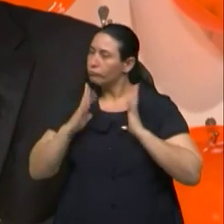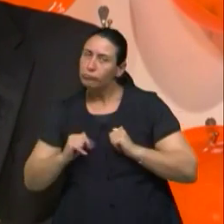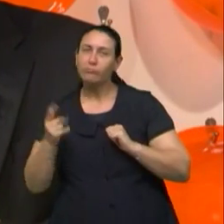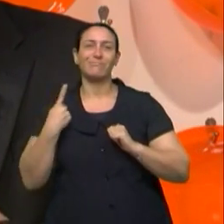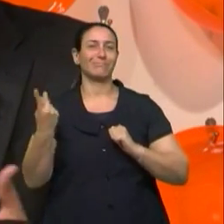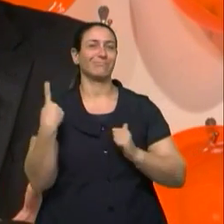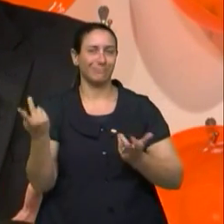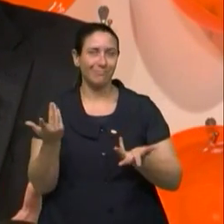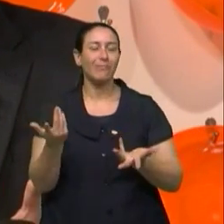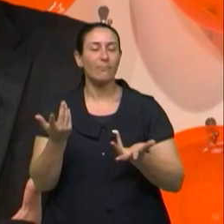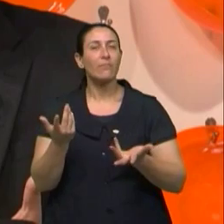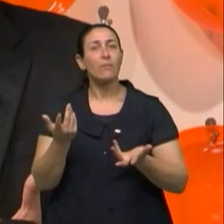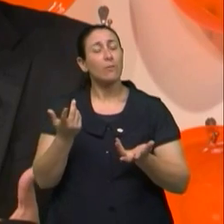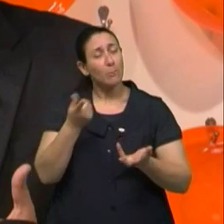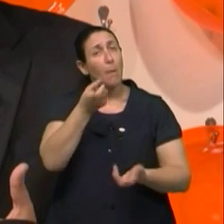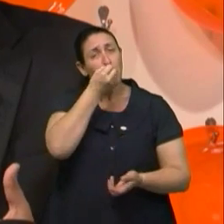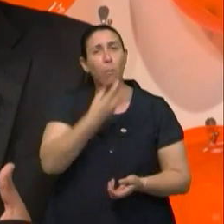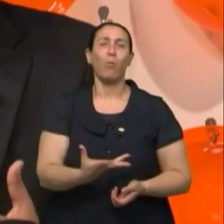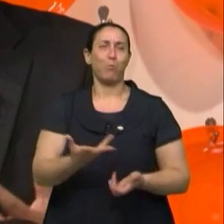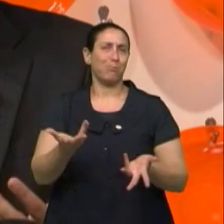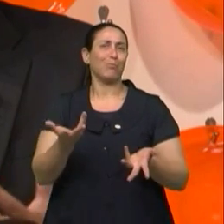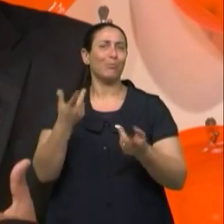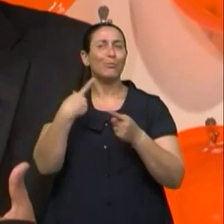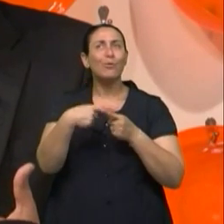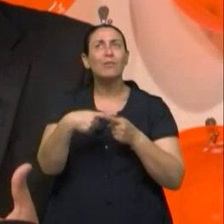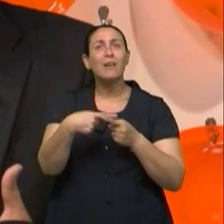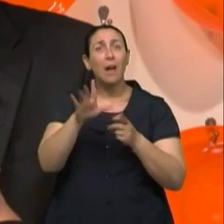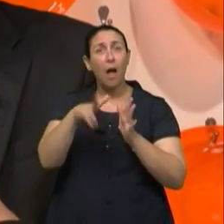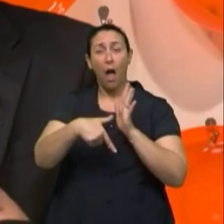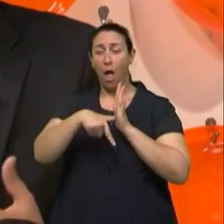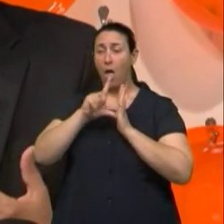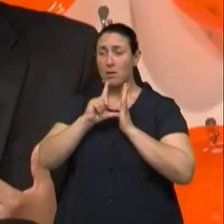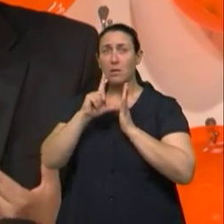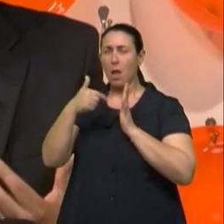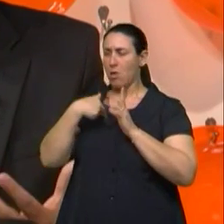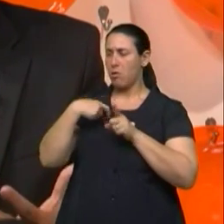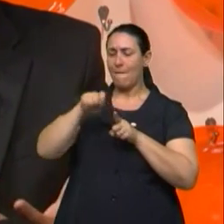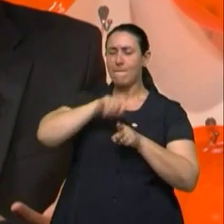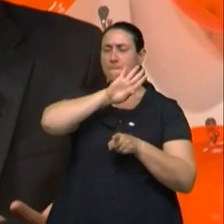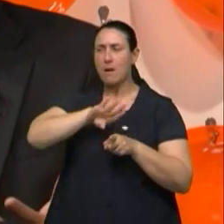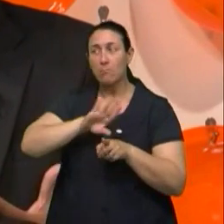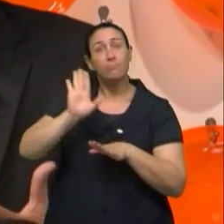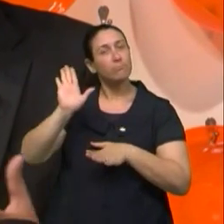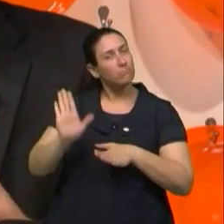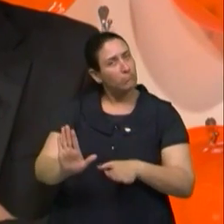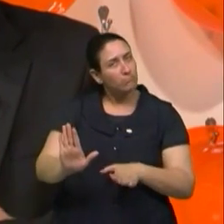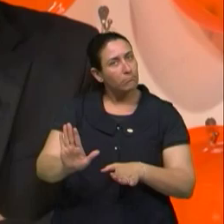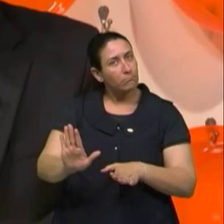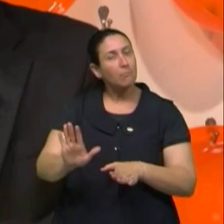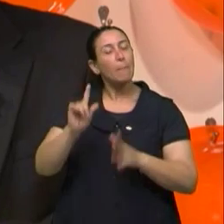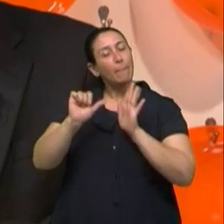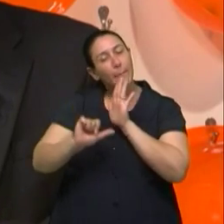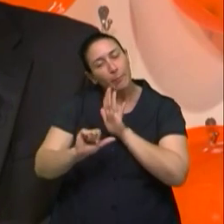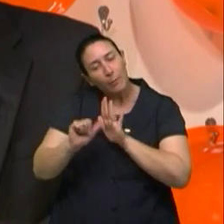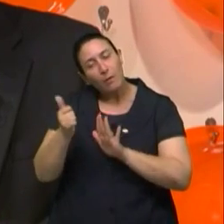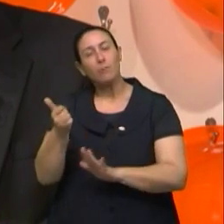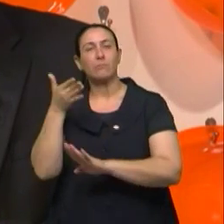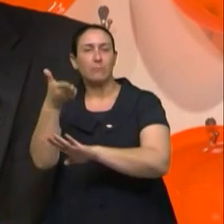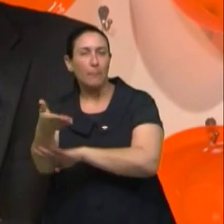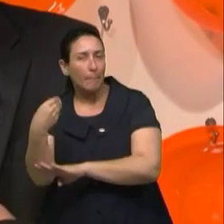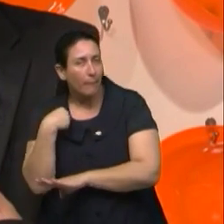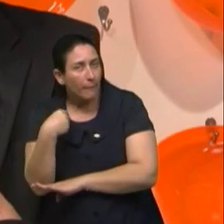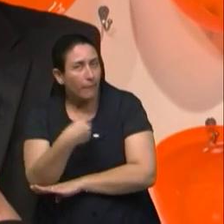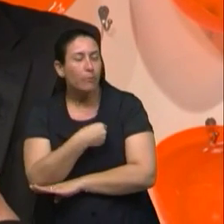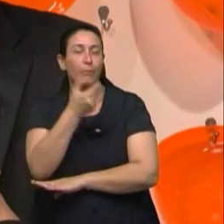que, na verdade, seria o ideal, né, antes de se assumir um relacionamento sem preservativo, né, o ideal